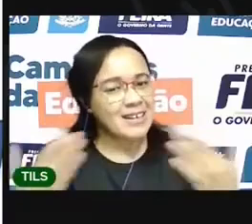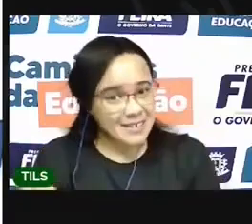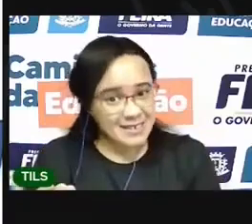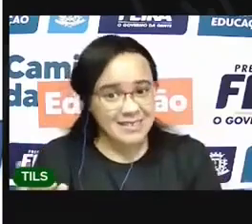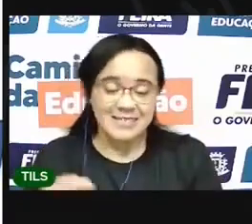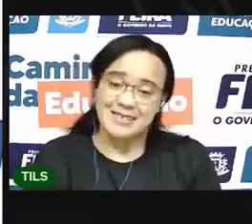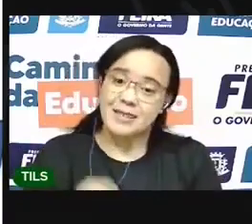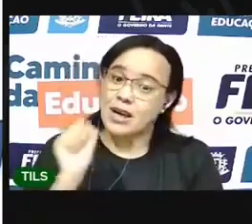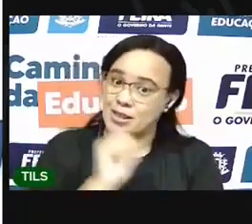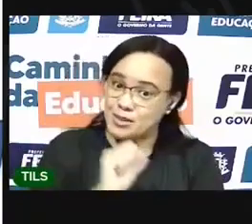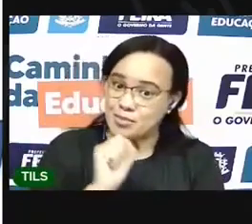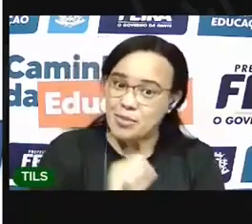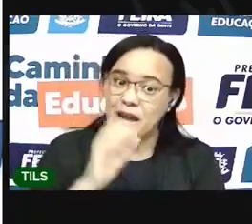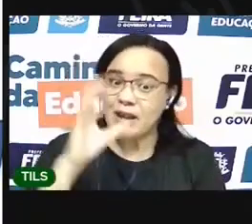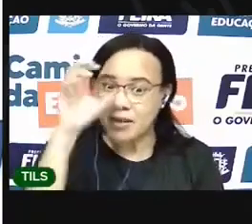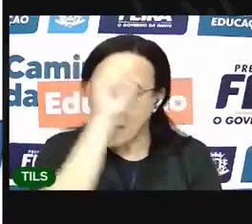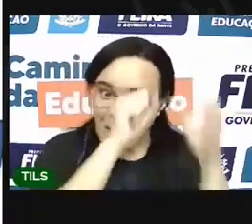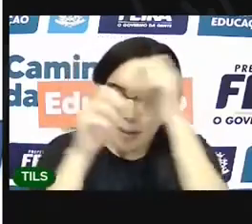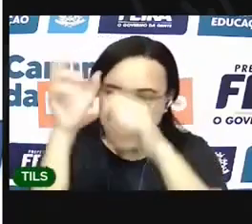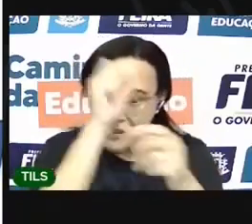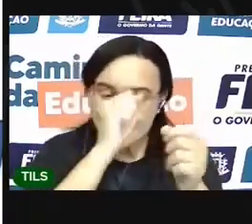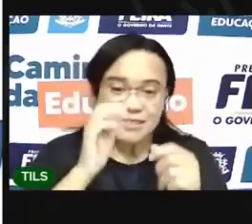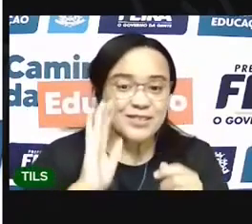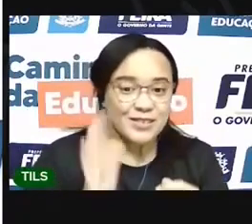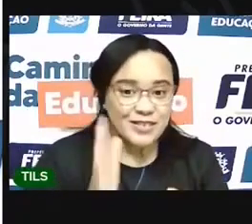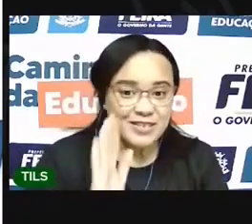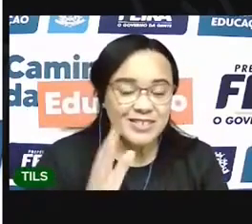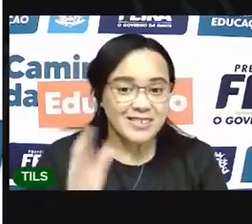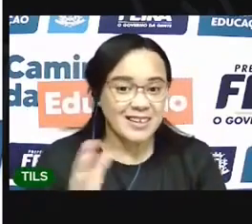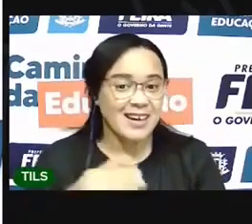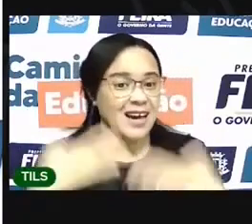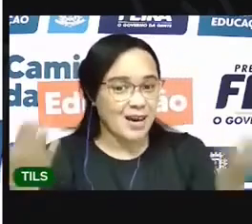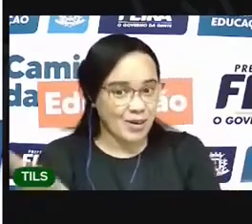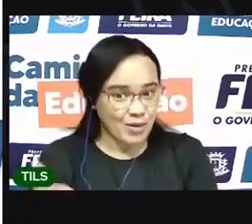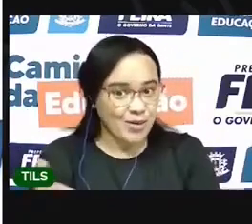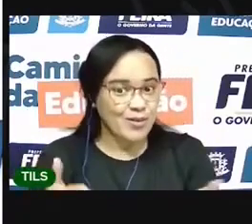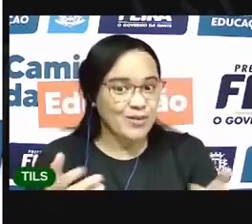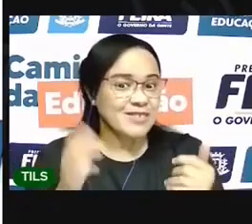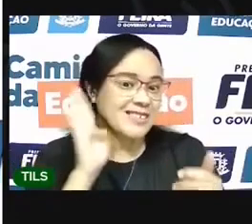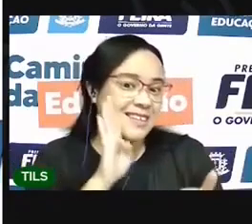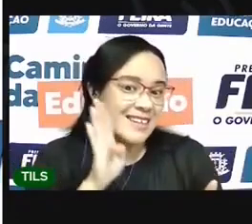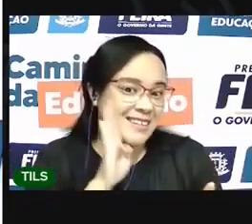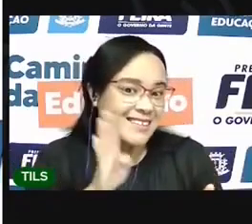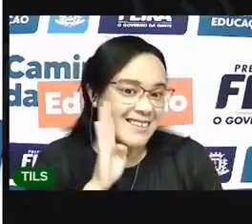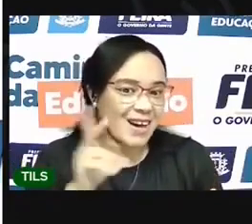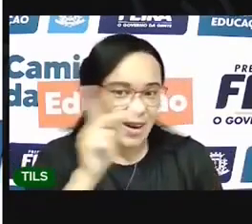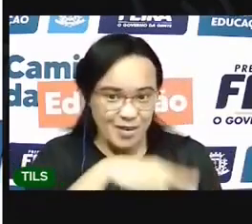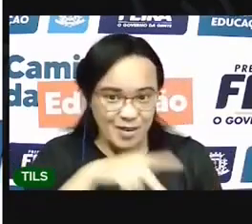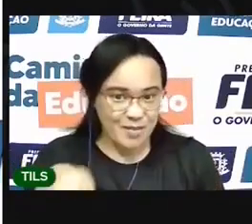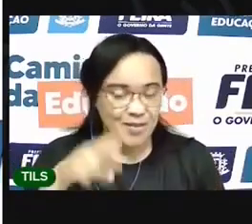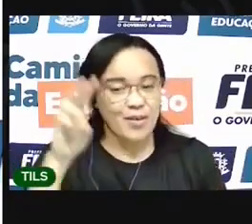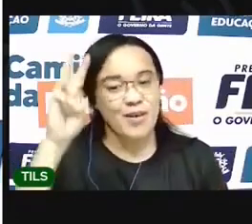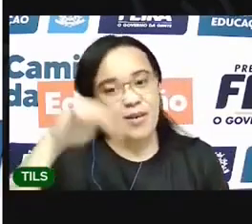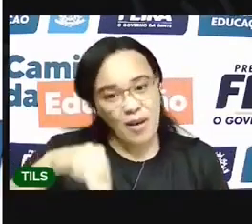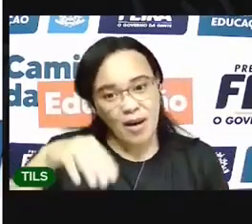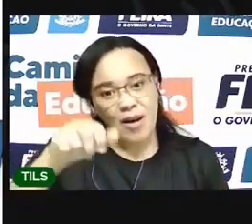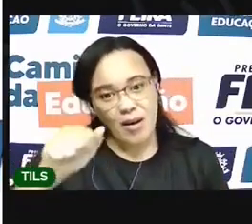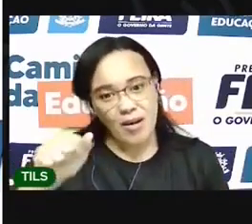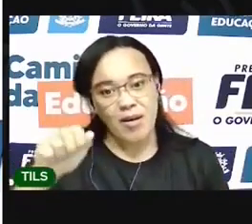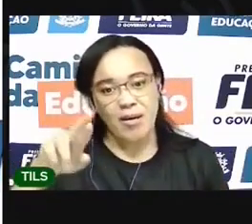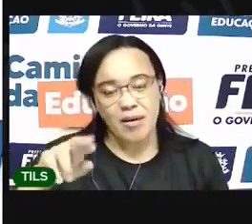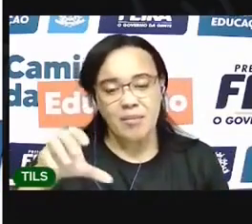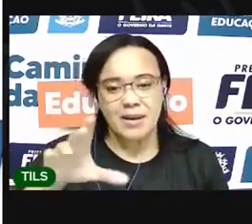aprendido E se divertido bastante Fazendo um barquinho de papel Contra a Marcela Agora, crianças